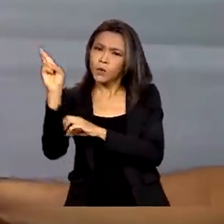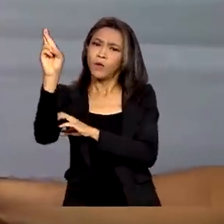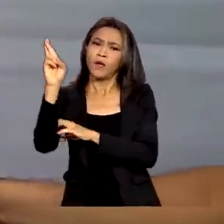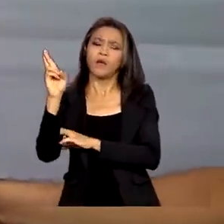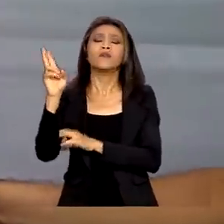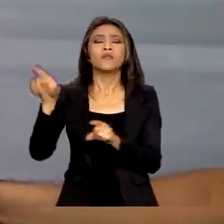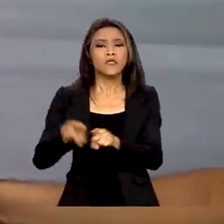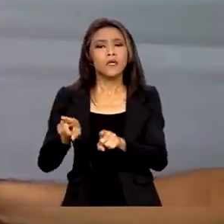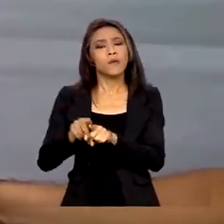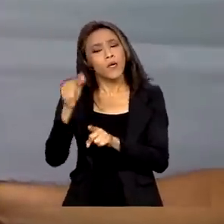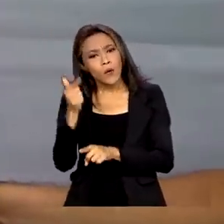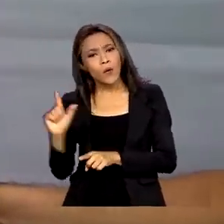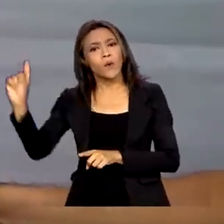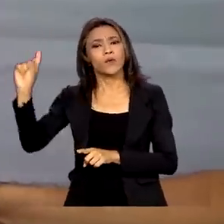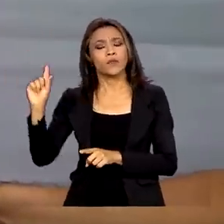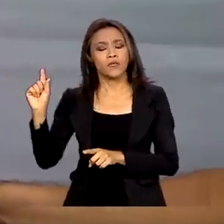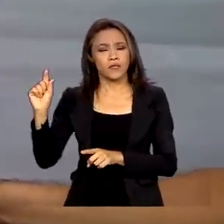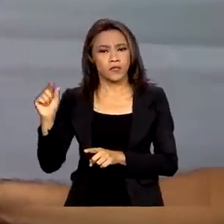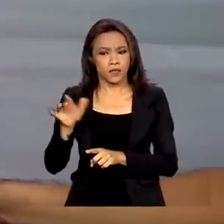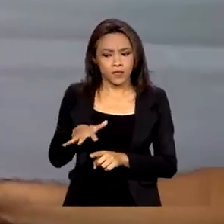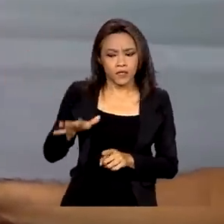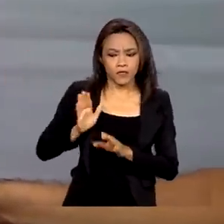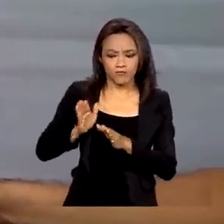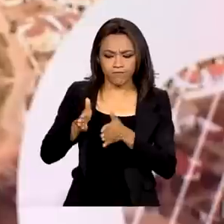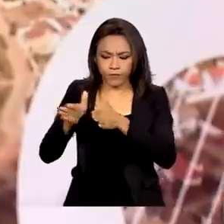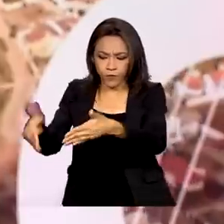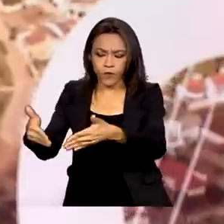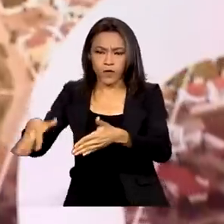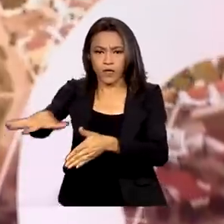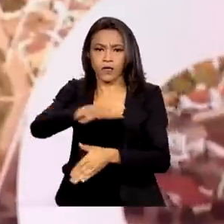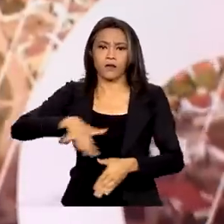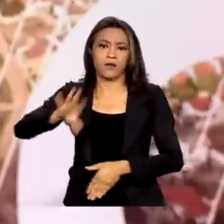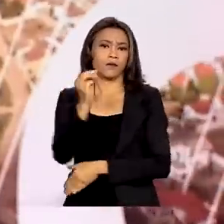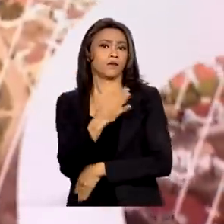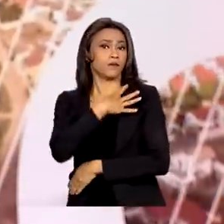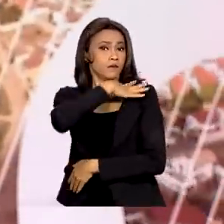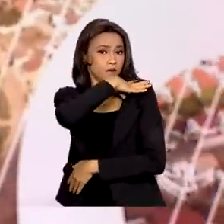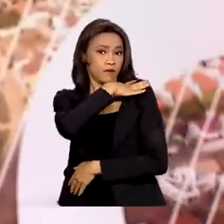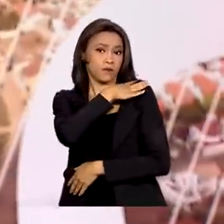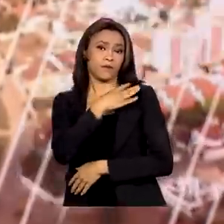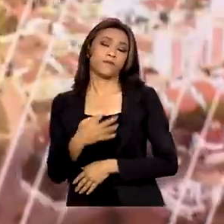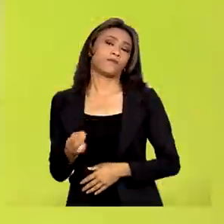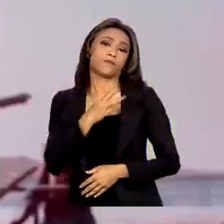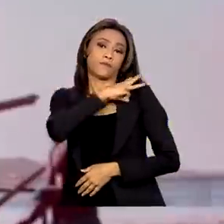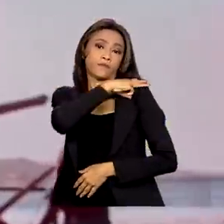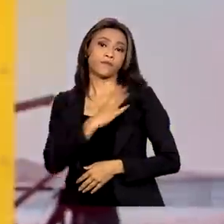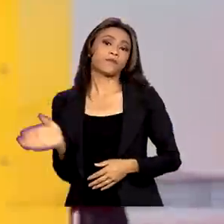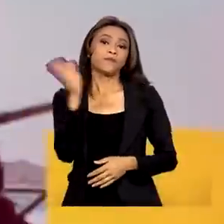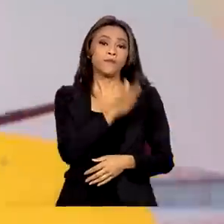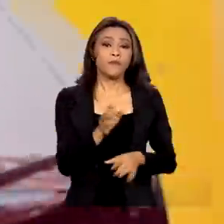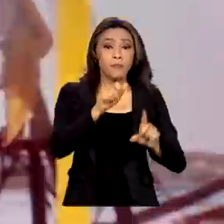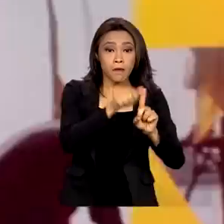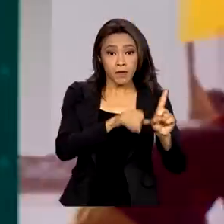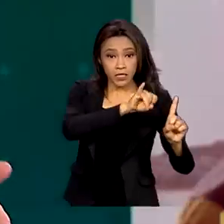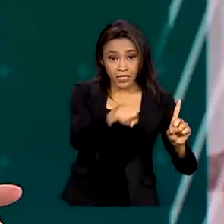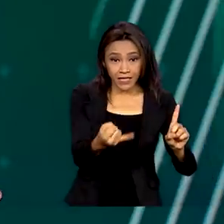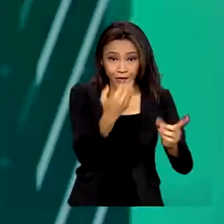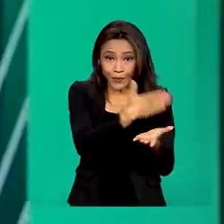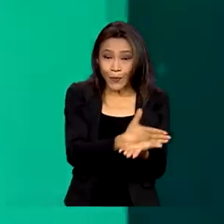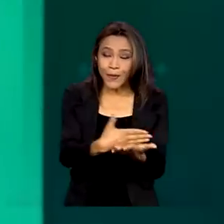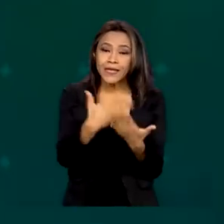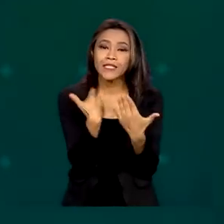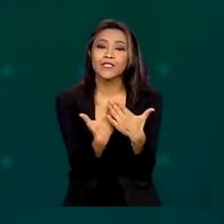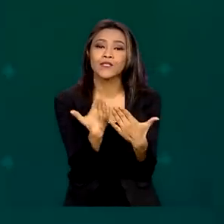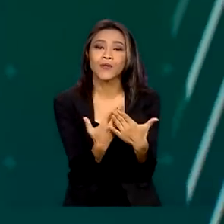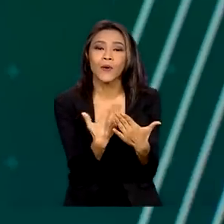mas outras também até da iniciação para o ensino médio. Janeiro é mês de férias escolares e logo chega